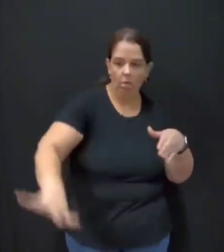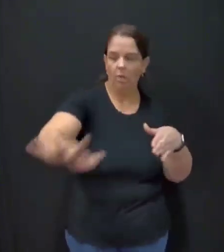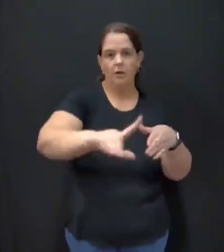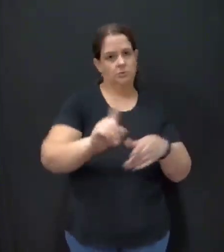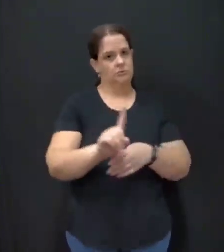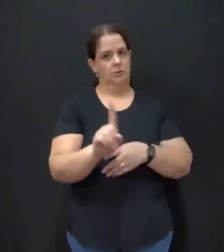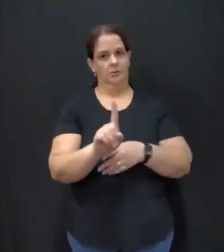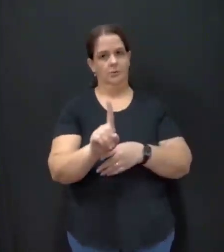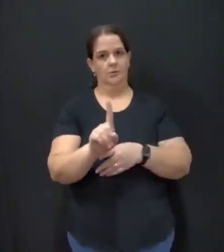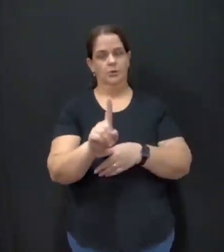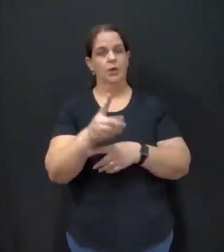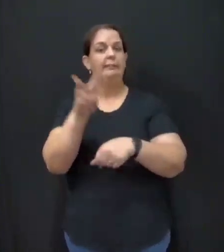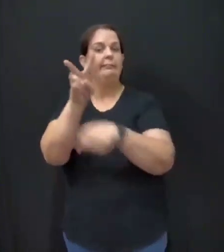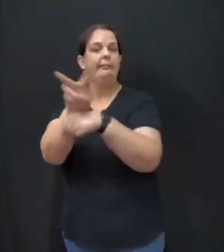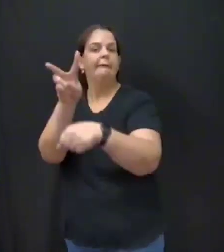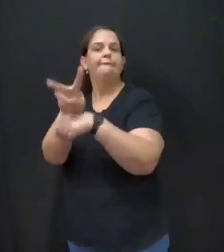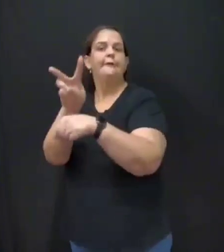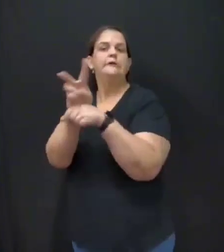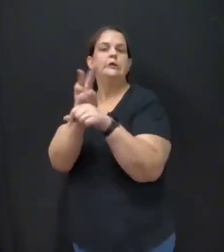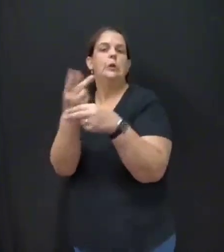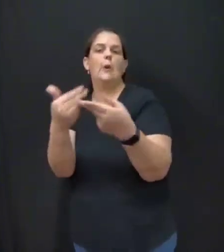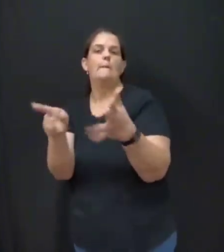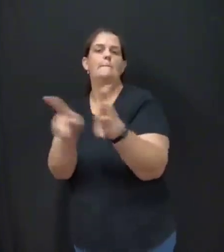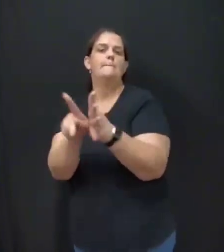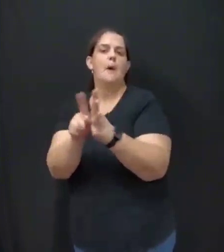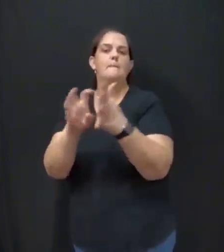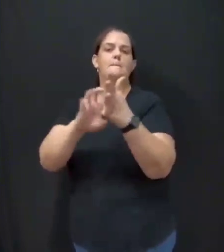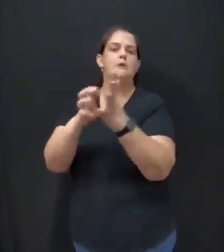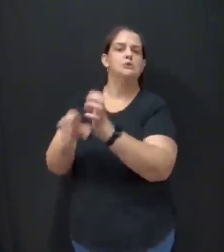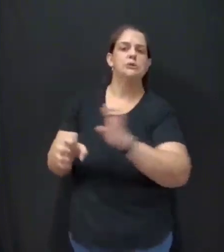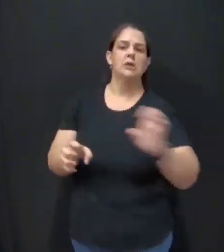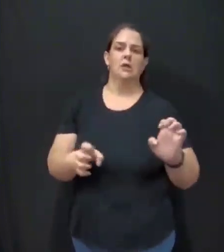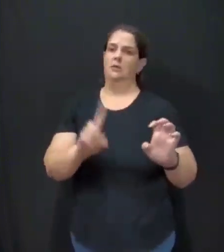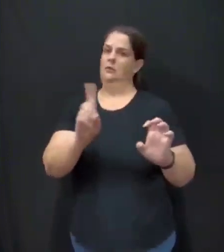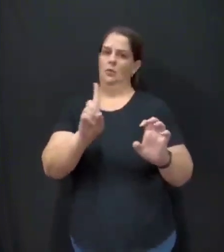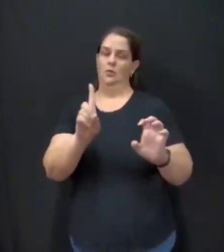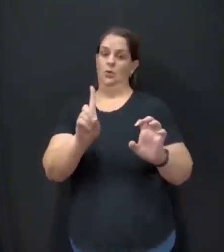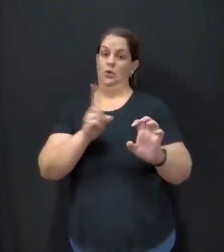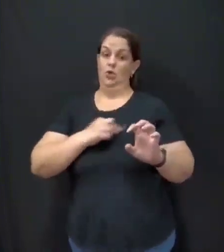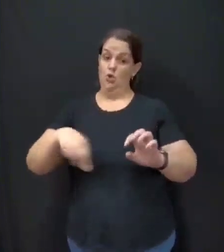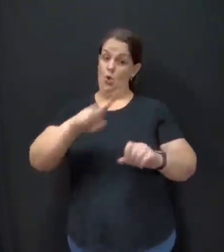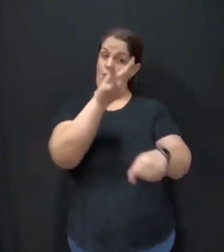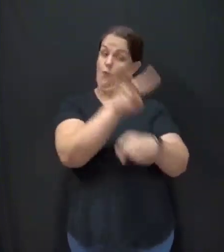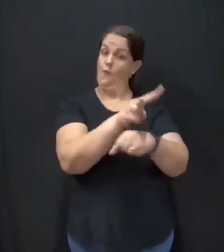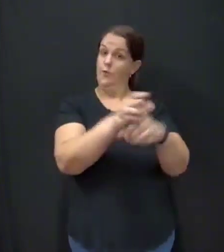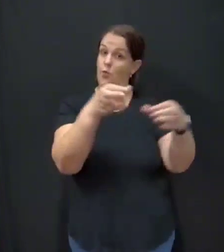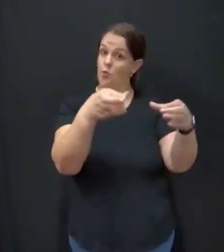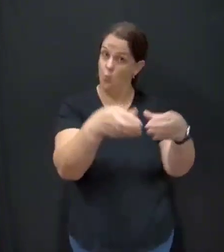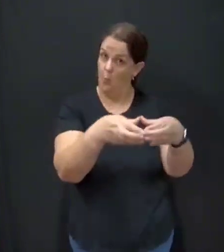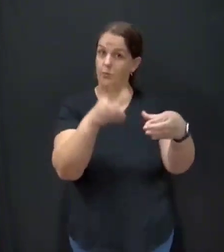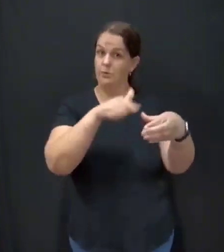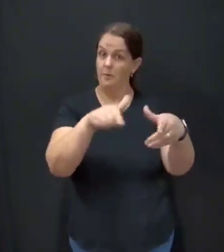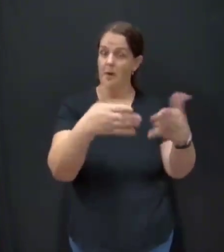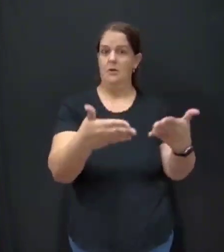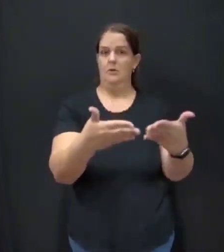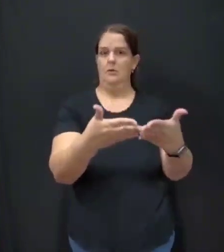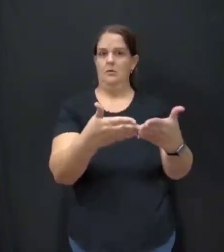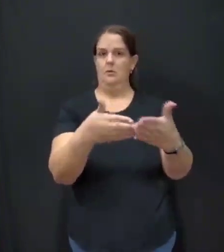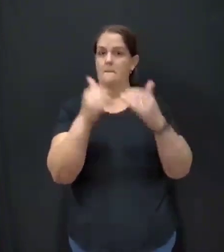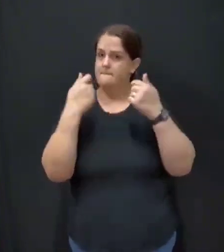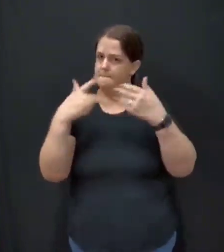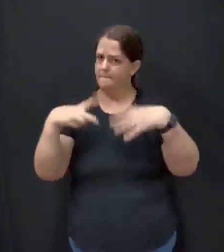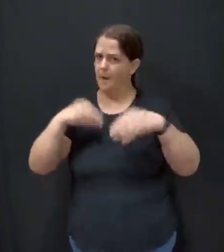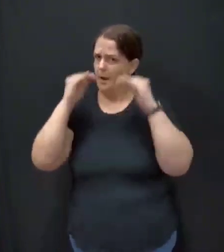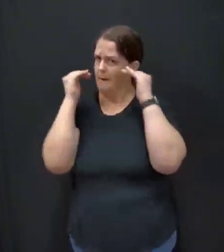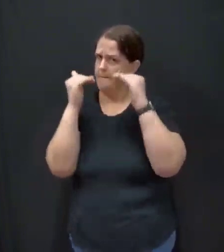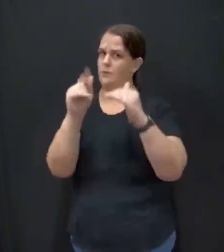estamos defendendo pauta esquerdista, hipótese alguma. Defendemos uma classe que merece respeito, que toque esse município, que é